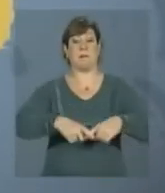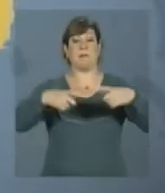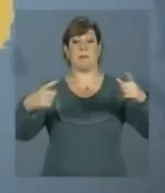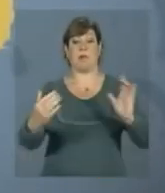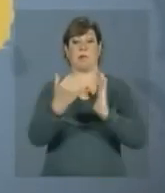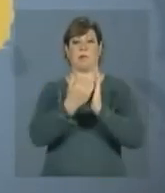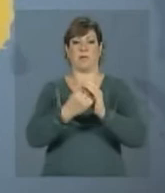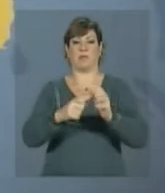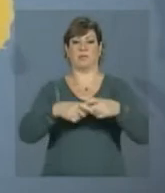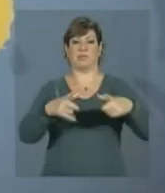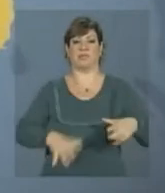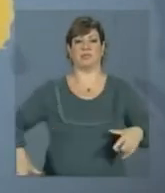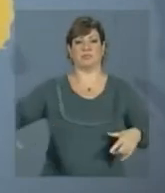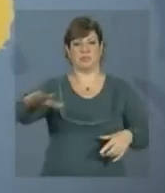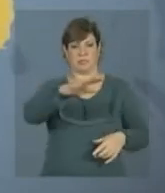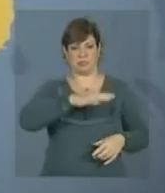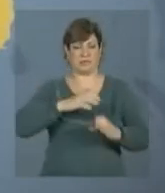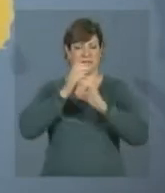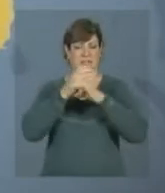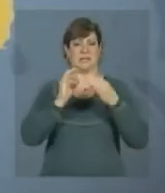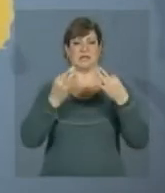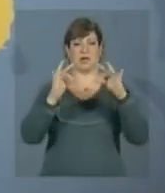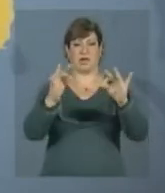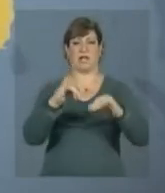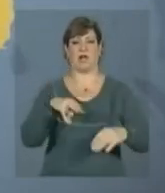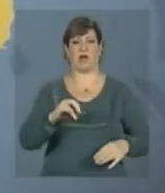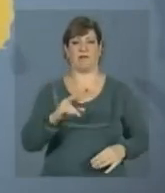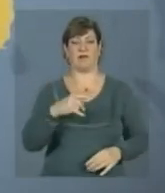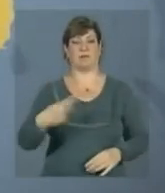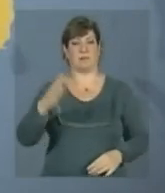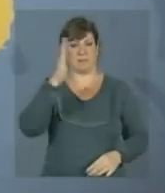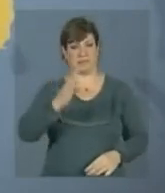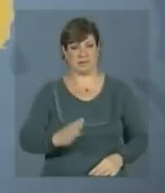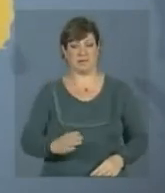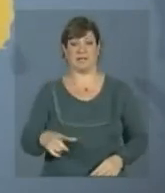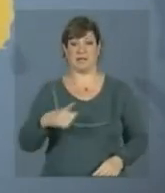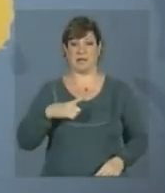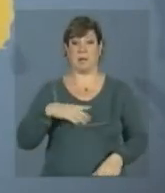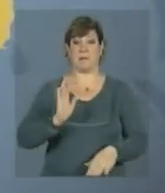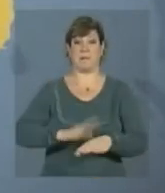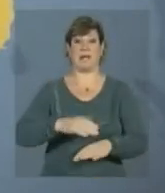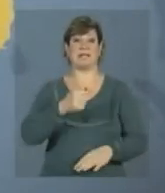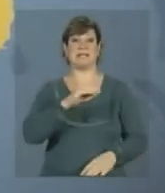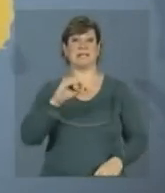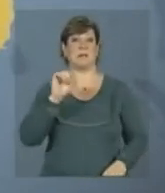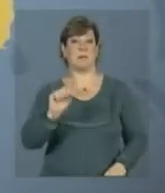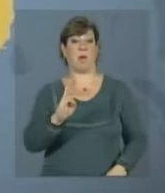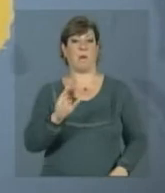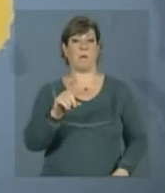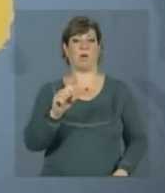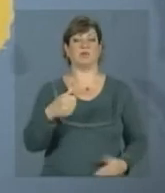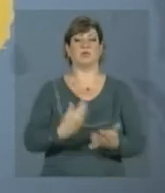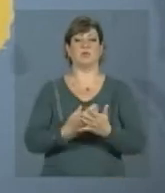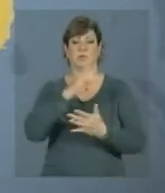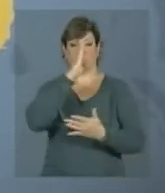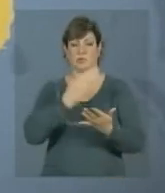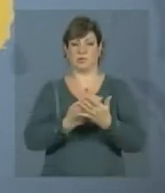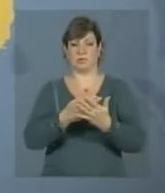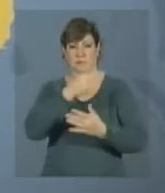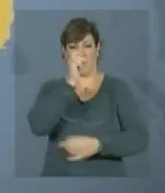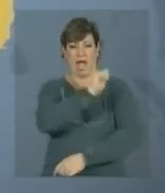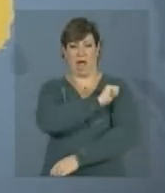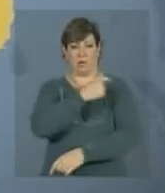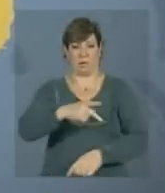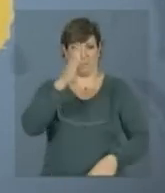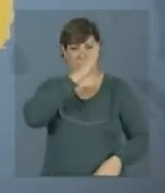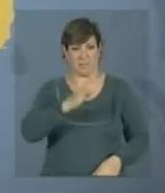expansão e internacionalização da ciência, tecnologia e inovação brasileiras. São mais de 100 mil bolsas de estudos para alunos brasileiros de